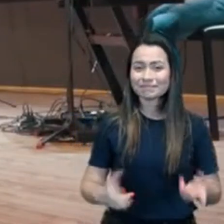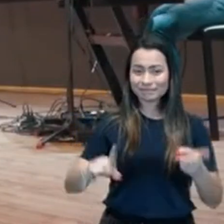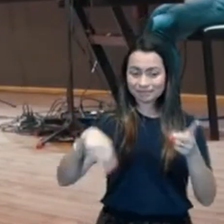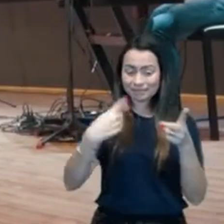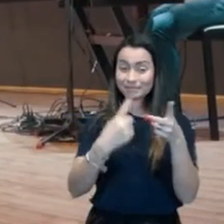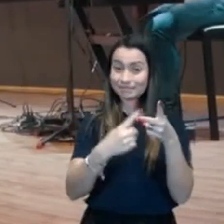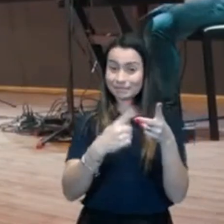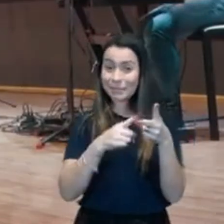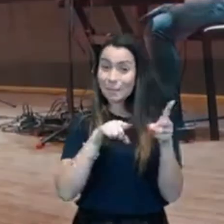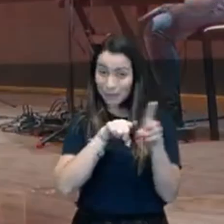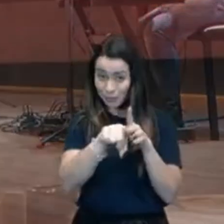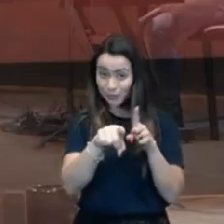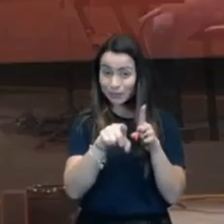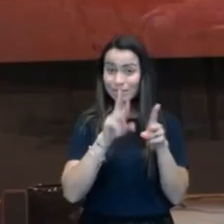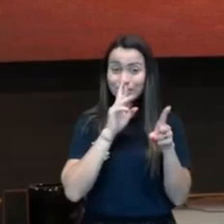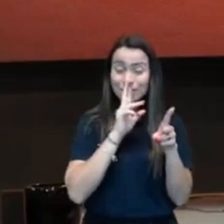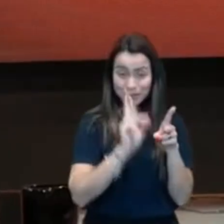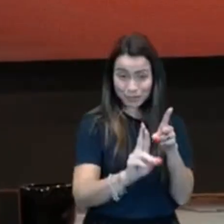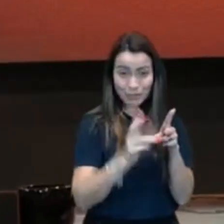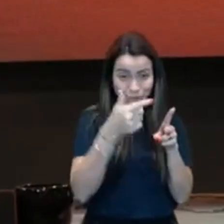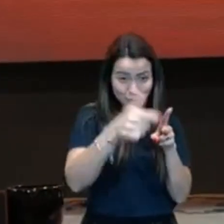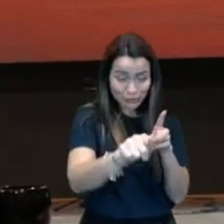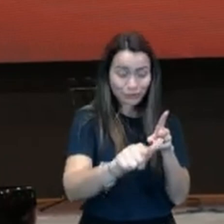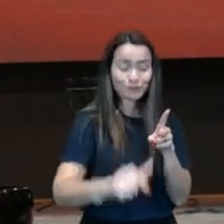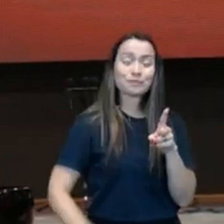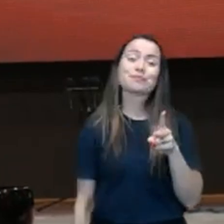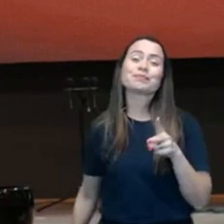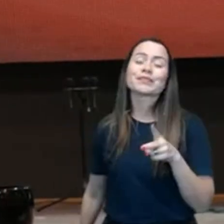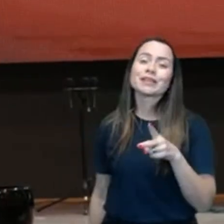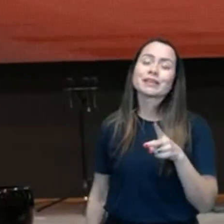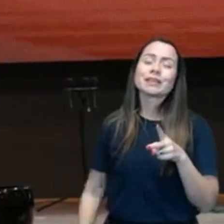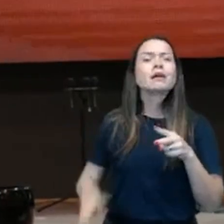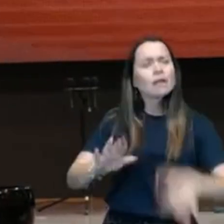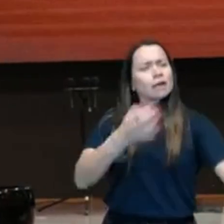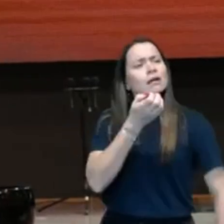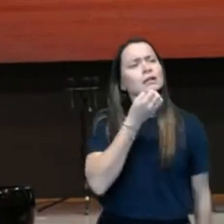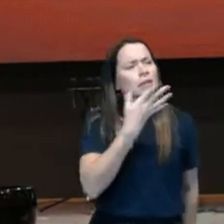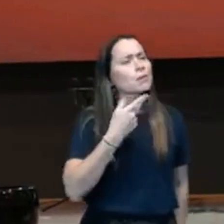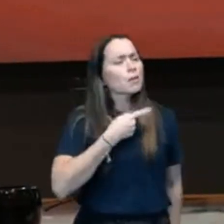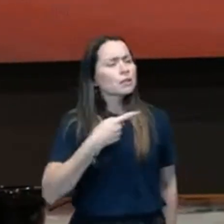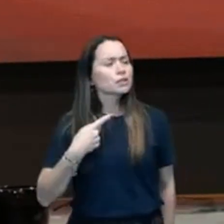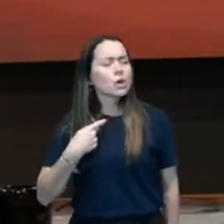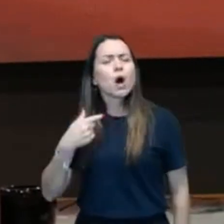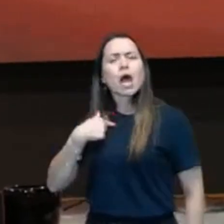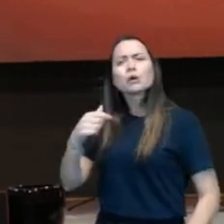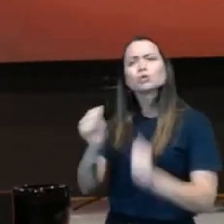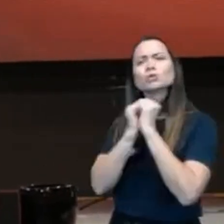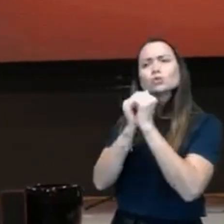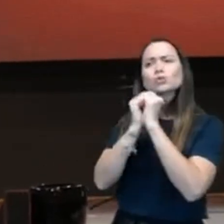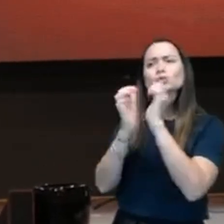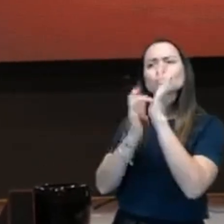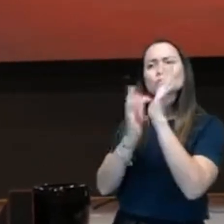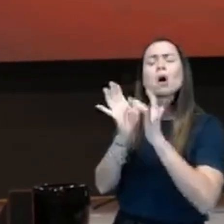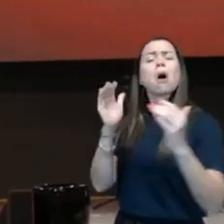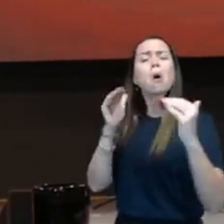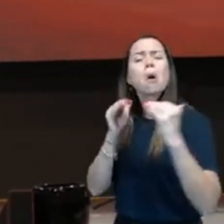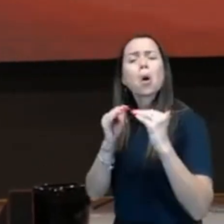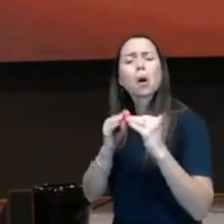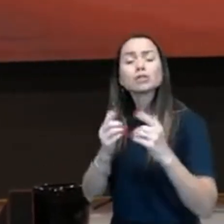Está bom, pastor? Muito legal, está em Jesus, eu concordo. Mas a segunda pergunta, é como permanecer em Jesus?